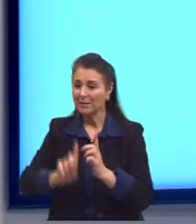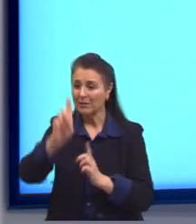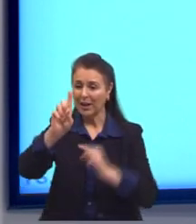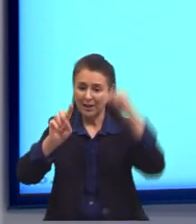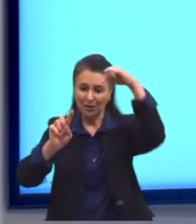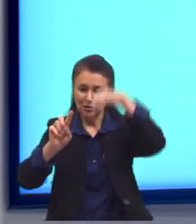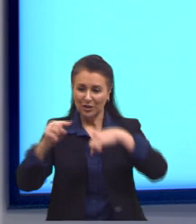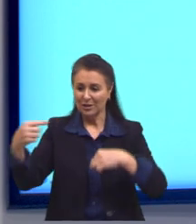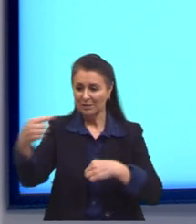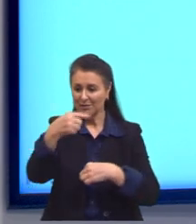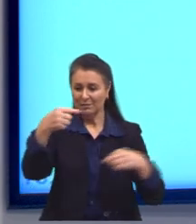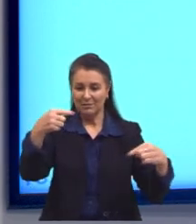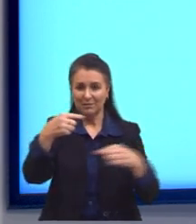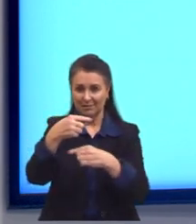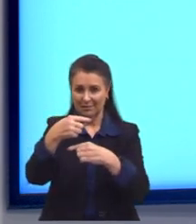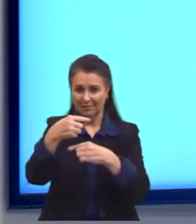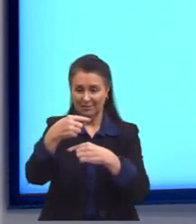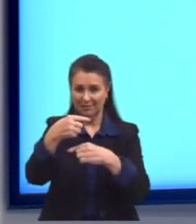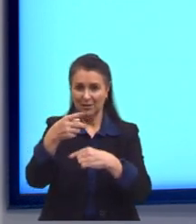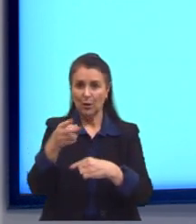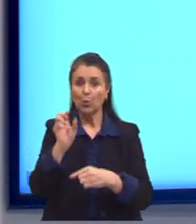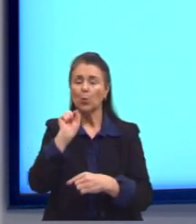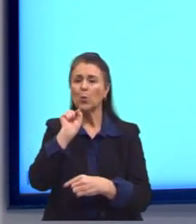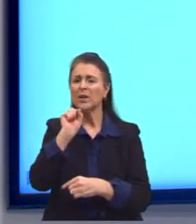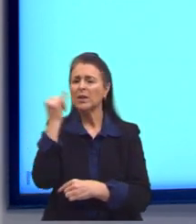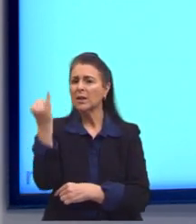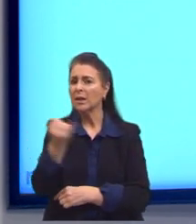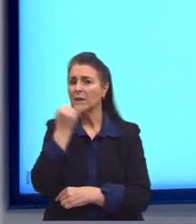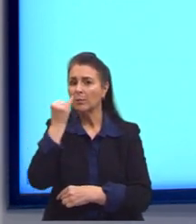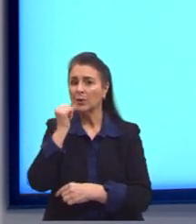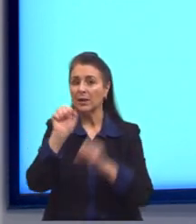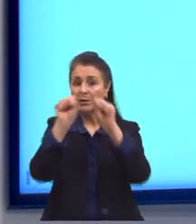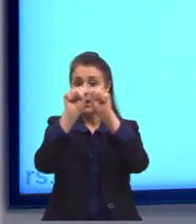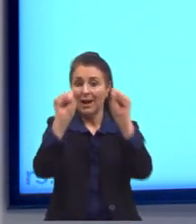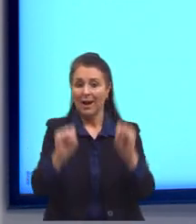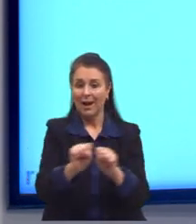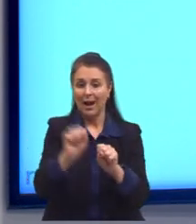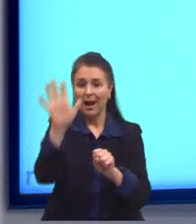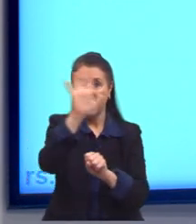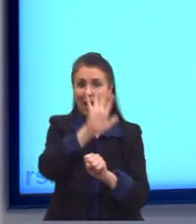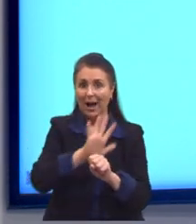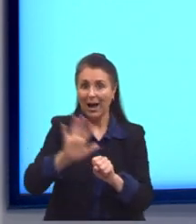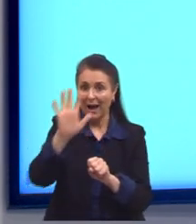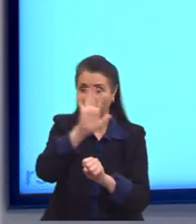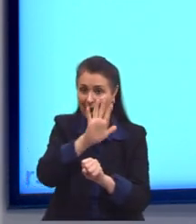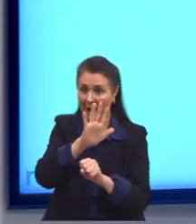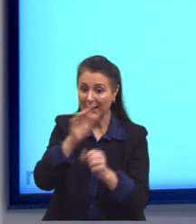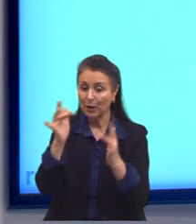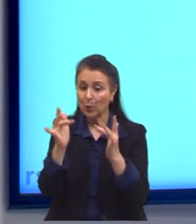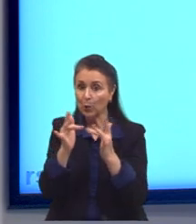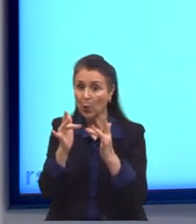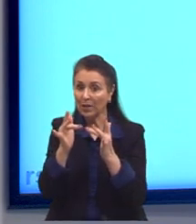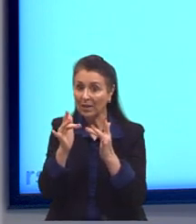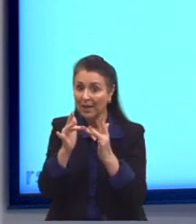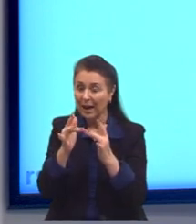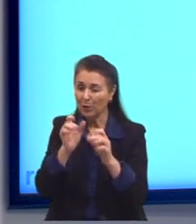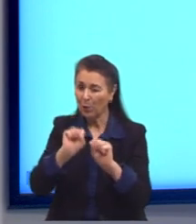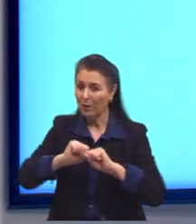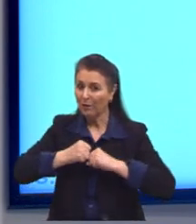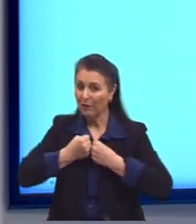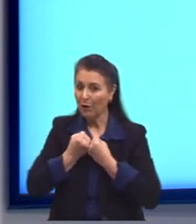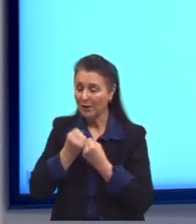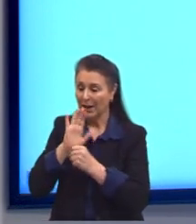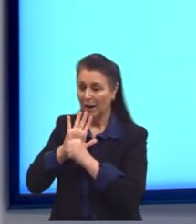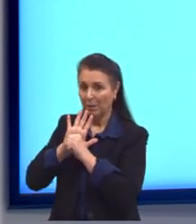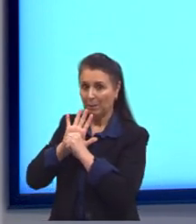algumas para a gente visualizar. O que importa é a área que está em contato com a força. Pressão, então,